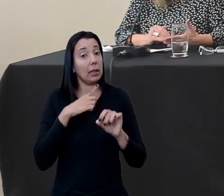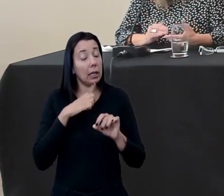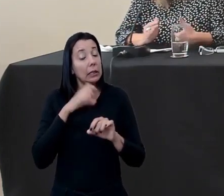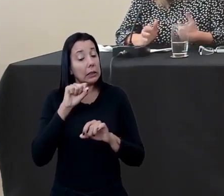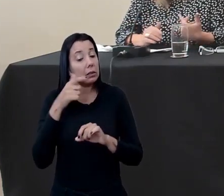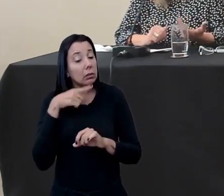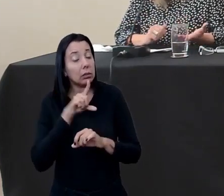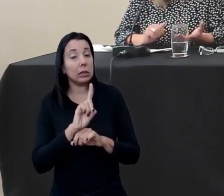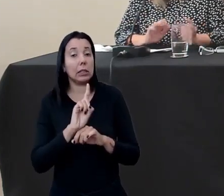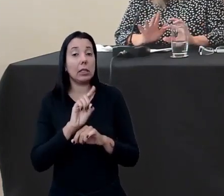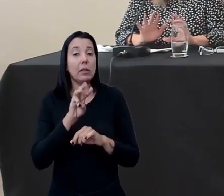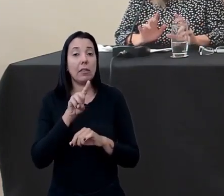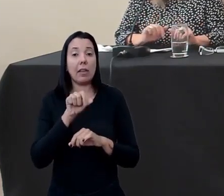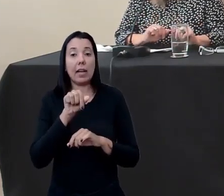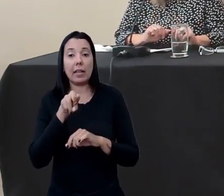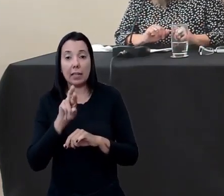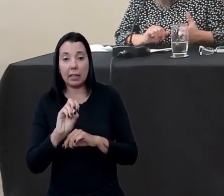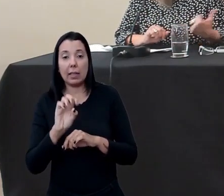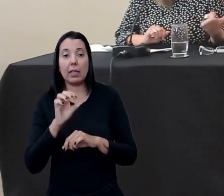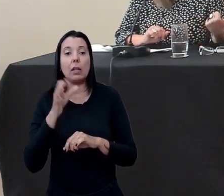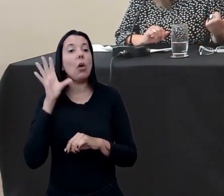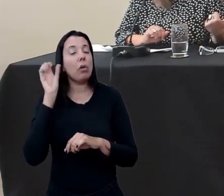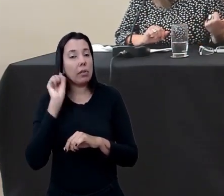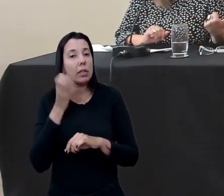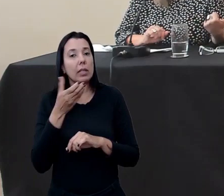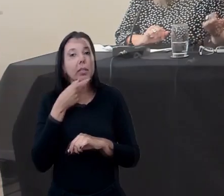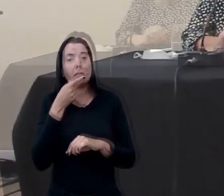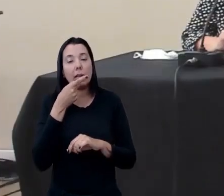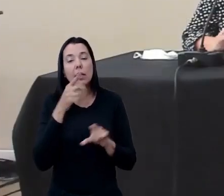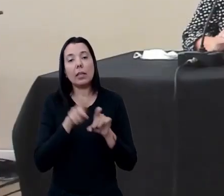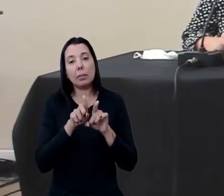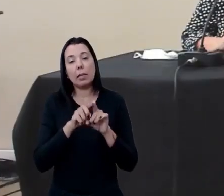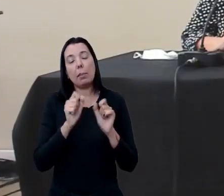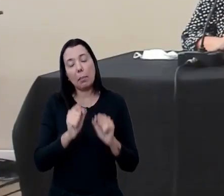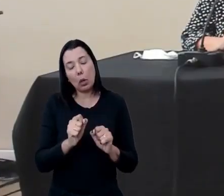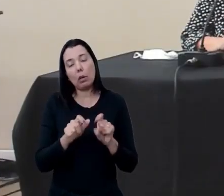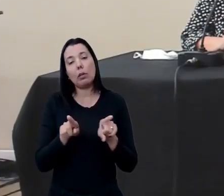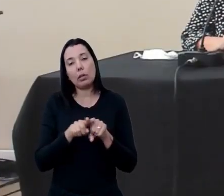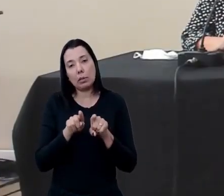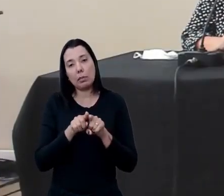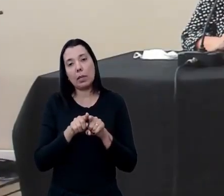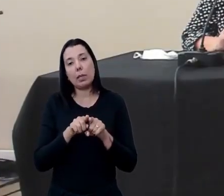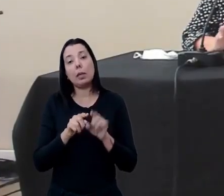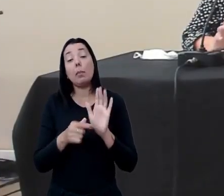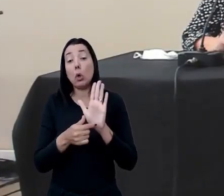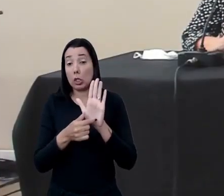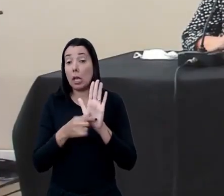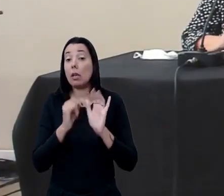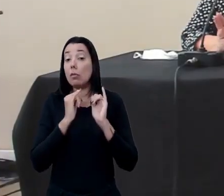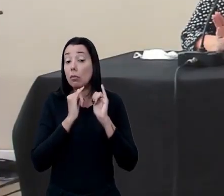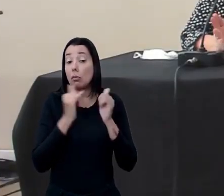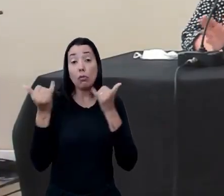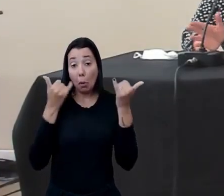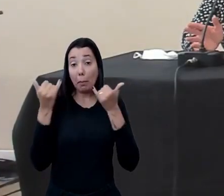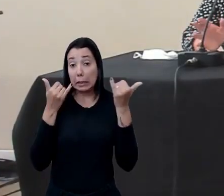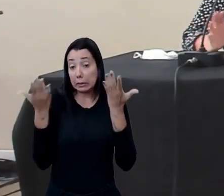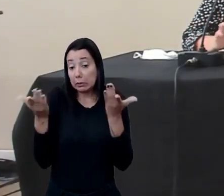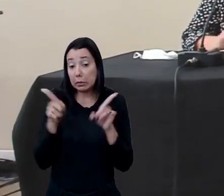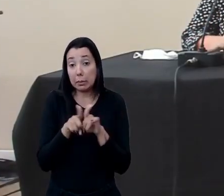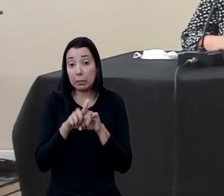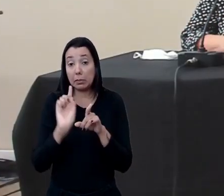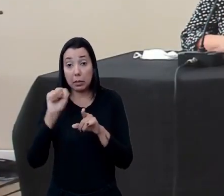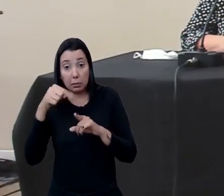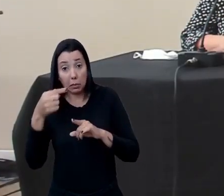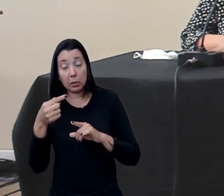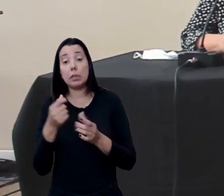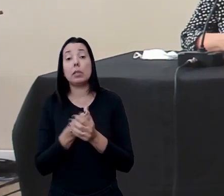garantia o Wagner se tiver aí ouvindo quiser botar no chat também ele pode trazer essa informação no chat ou se não depois também